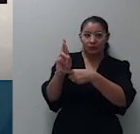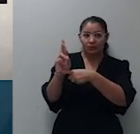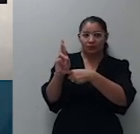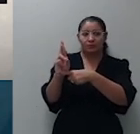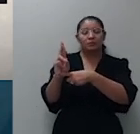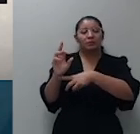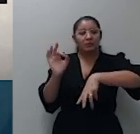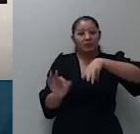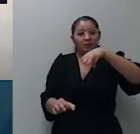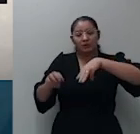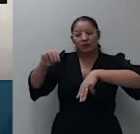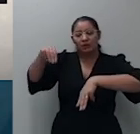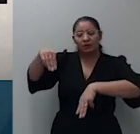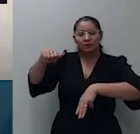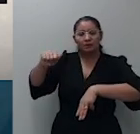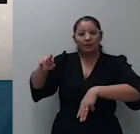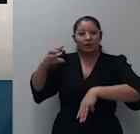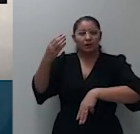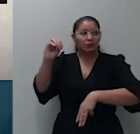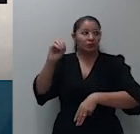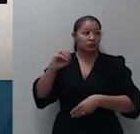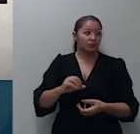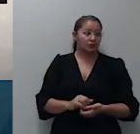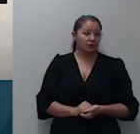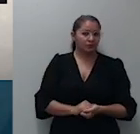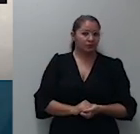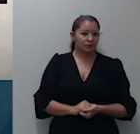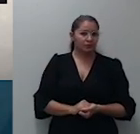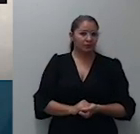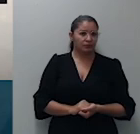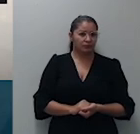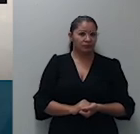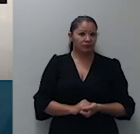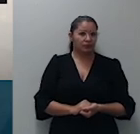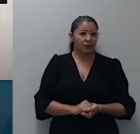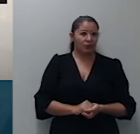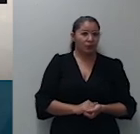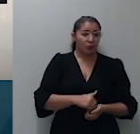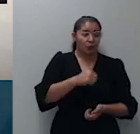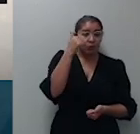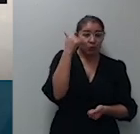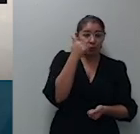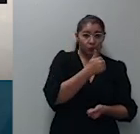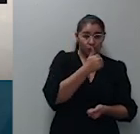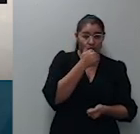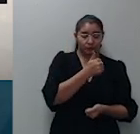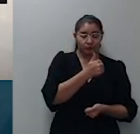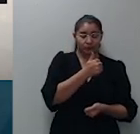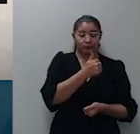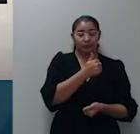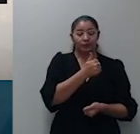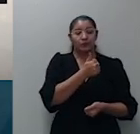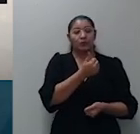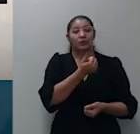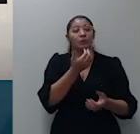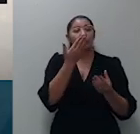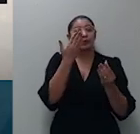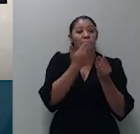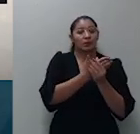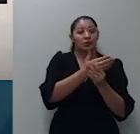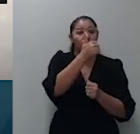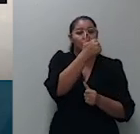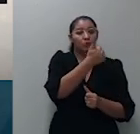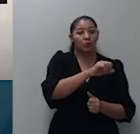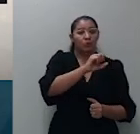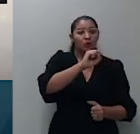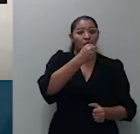resp 1 802 473 ao impedimento da ministra